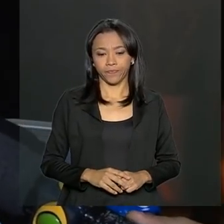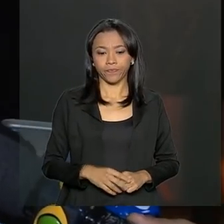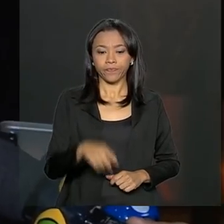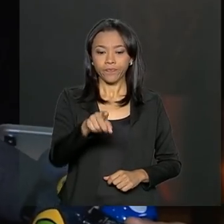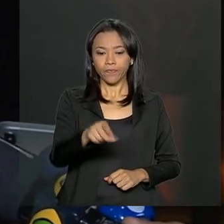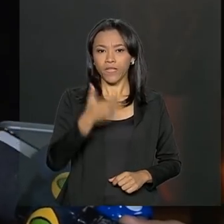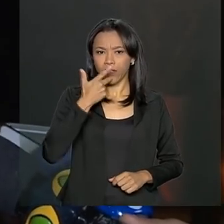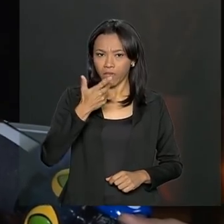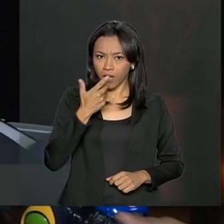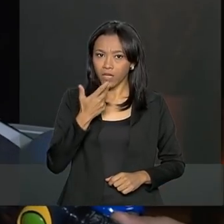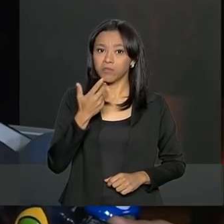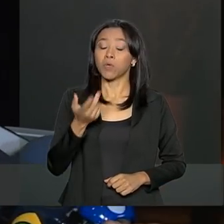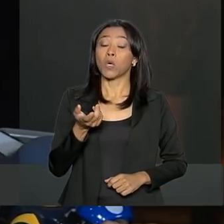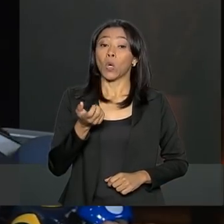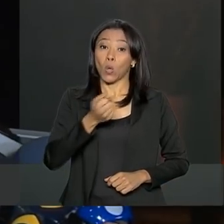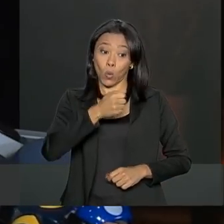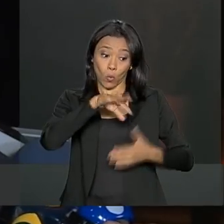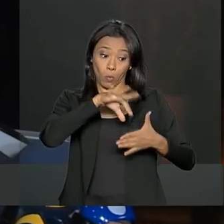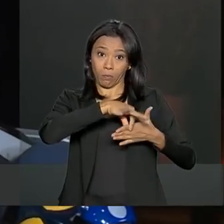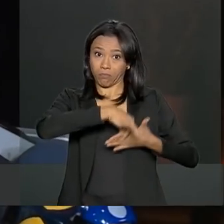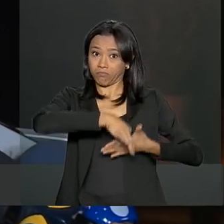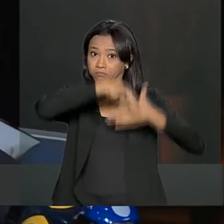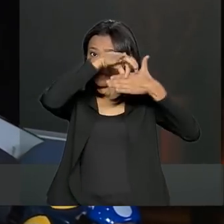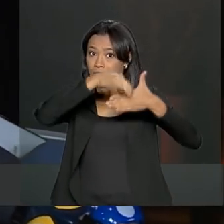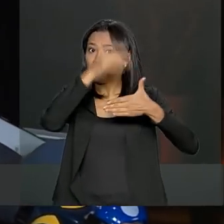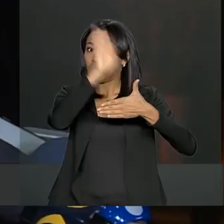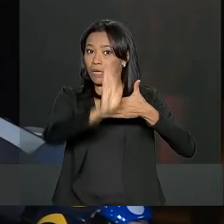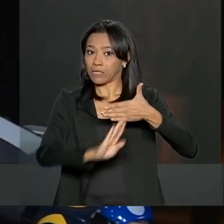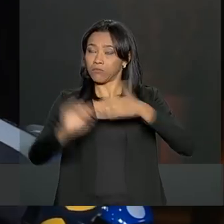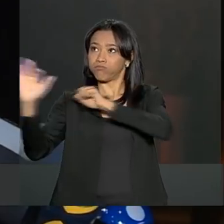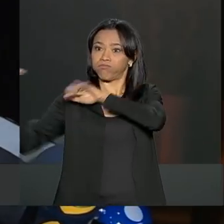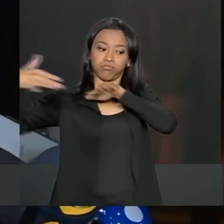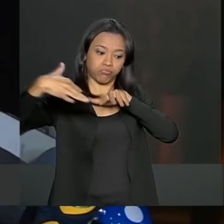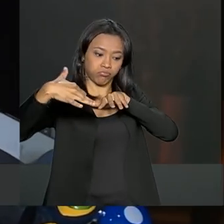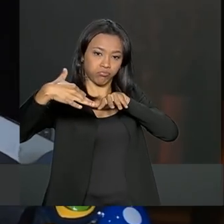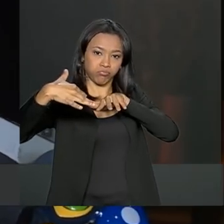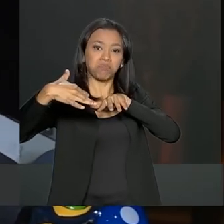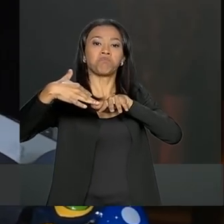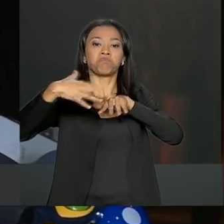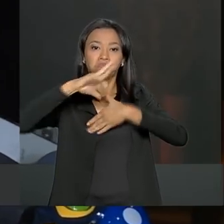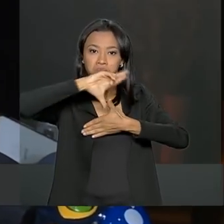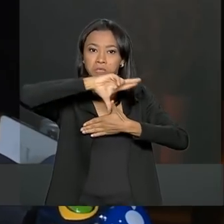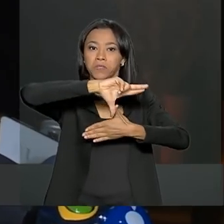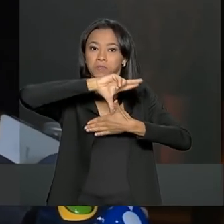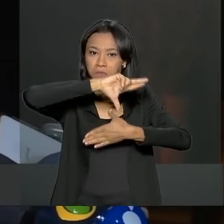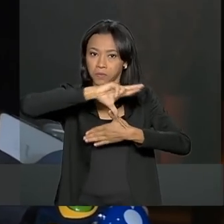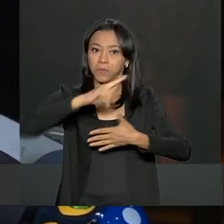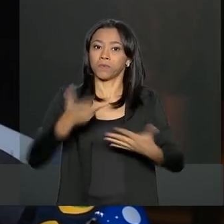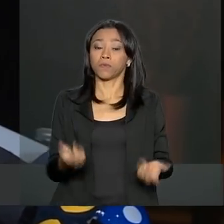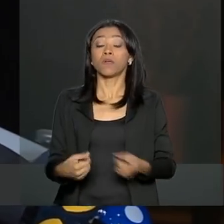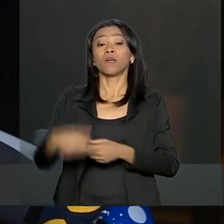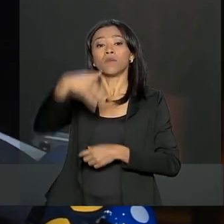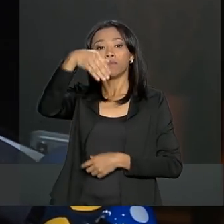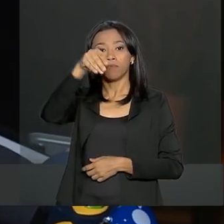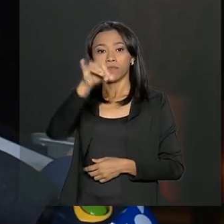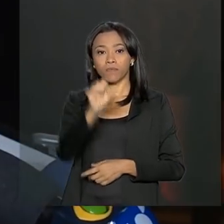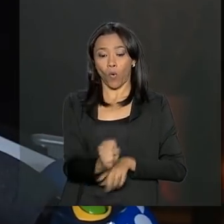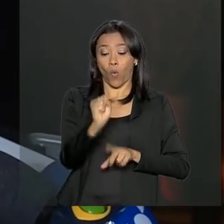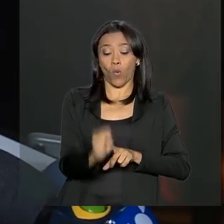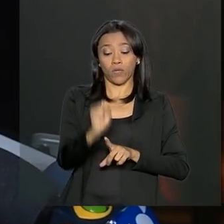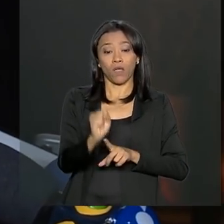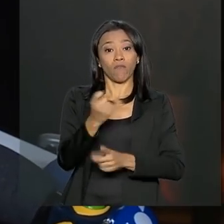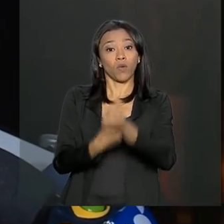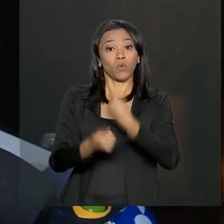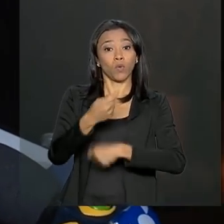O reconhecimento do nosso país como um líder da Latina América, o reconhecimento do nosso país como oitava economia do mundo, o